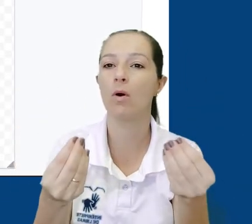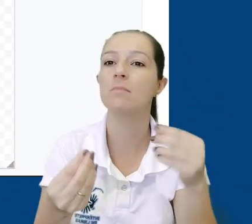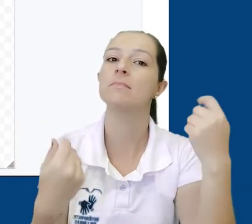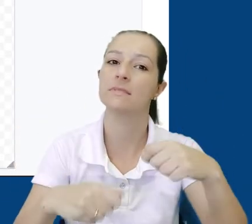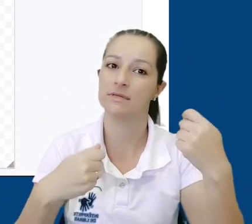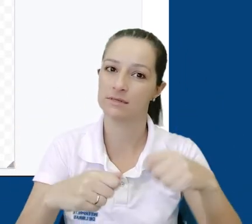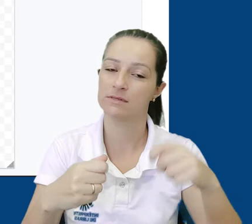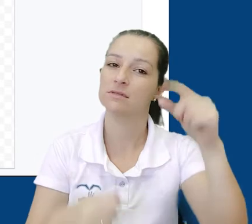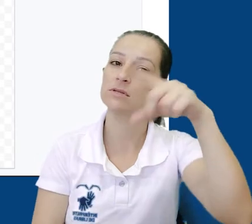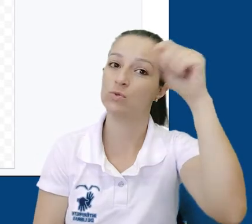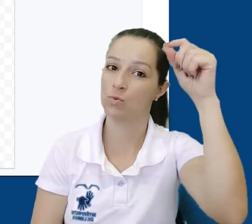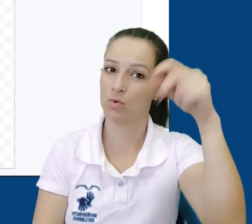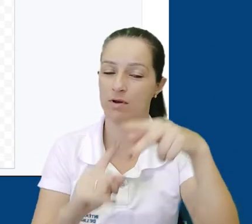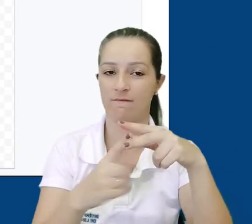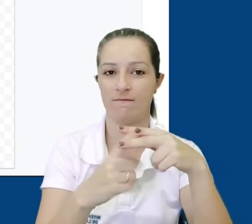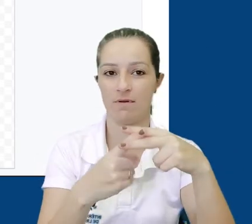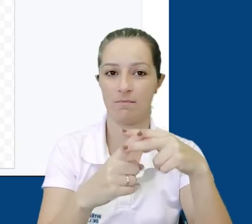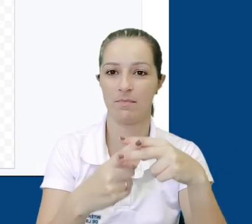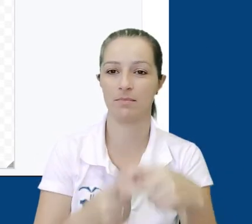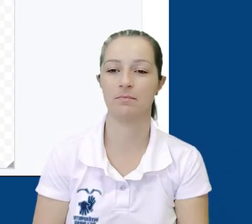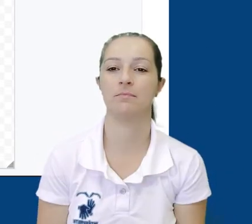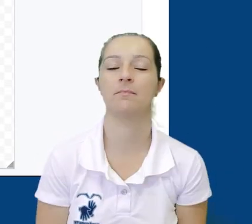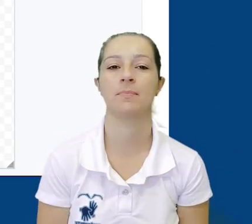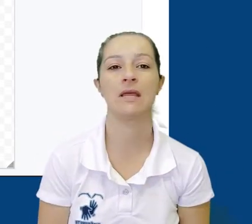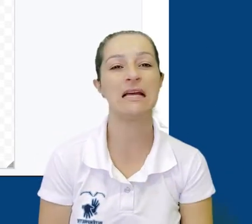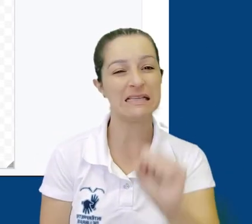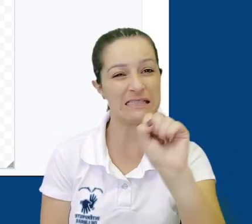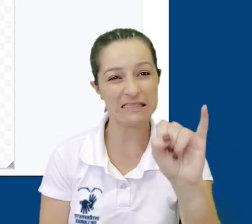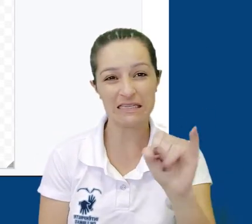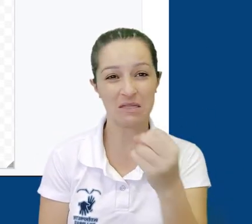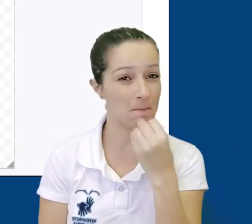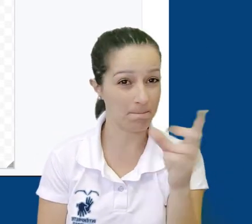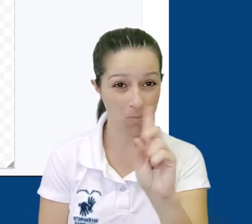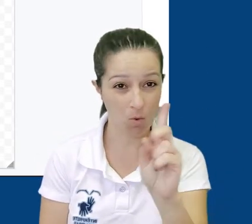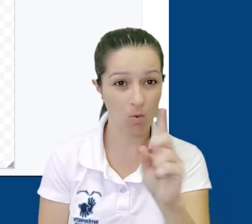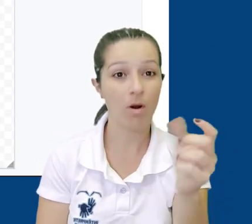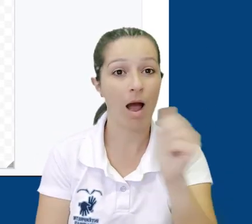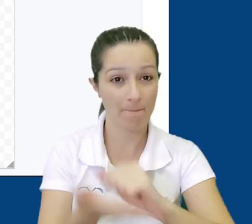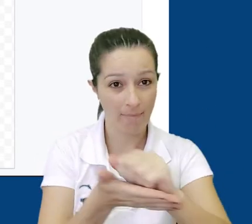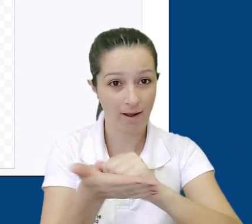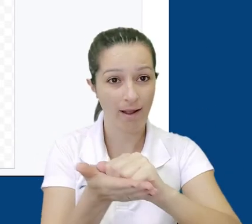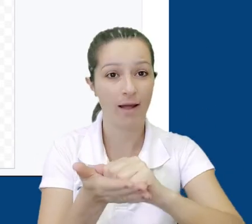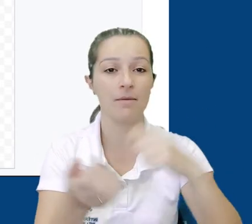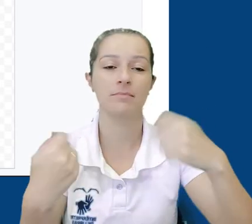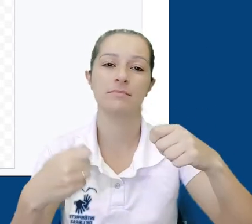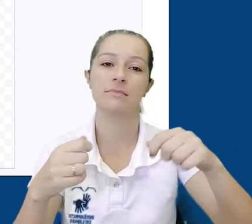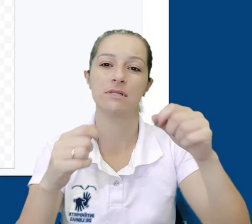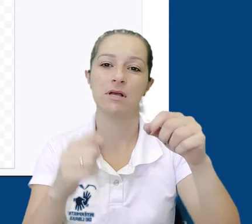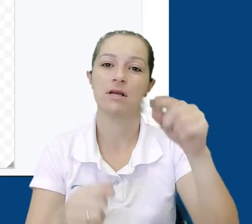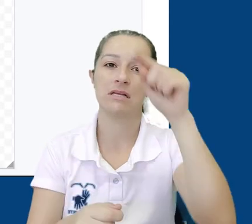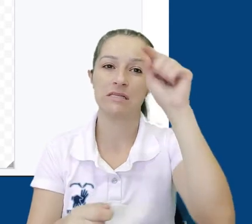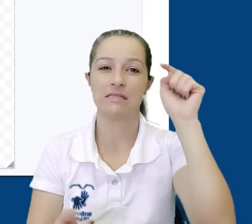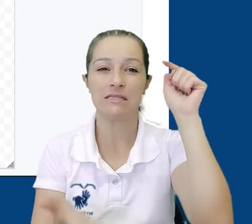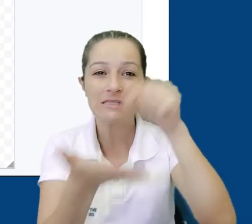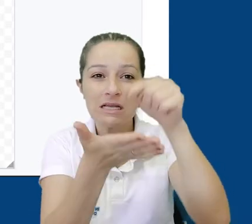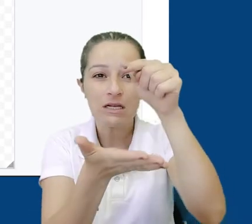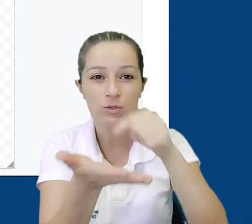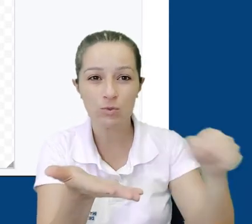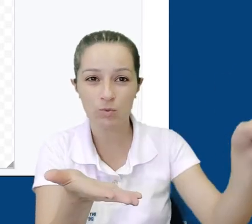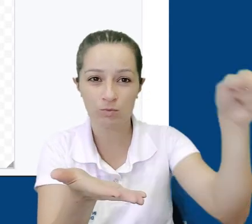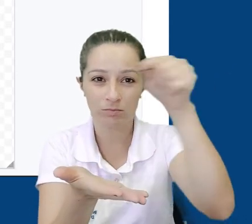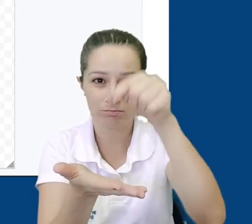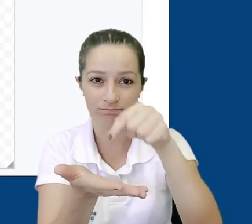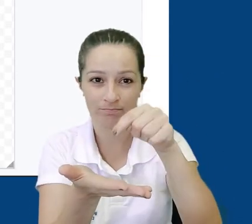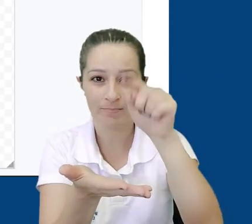selecione a ferramenta do mouse, clique no item que deseja e aperte Delete no seu teclado. Caso queira deletar